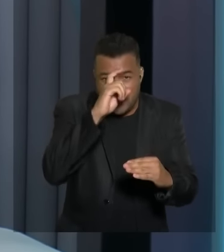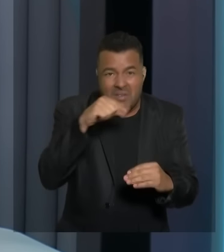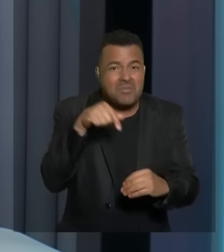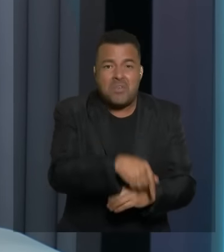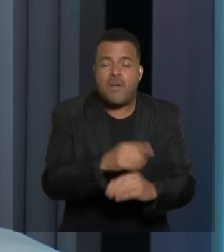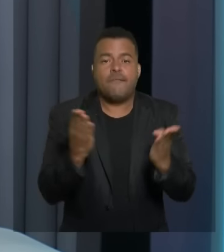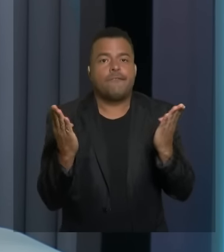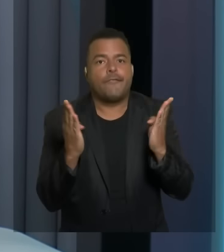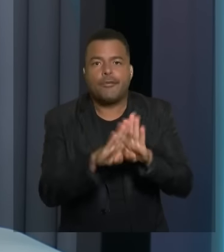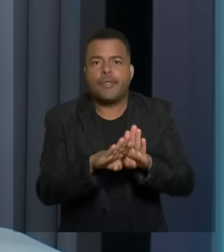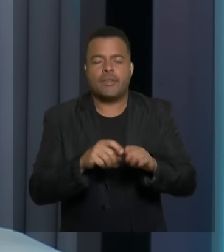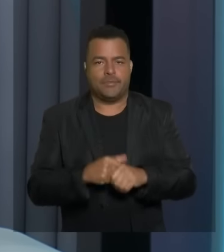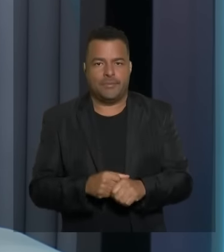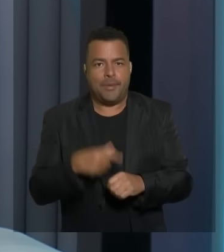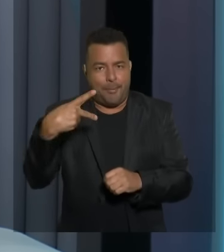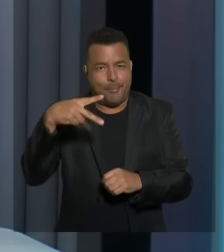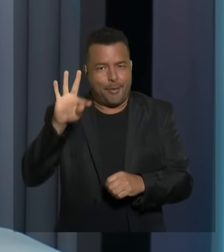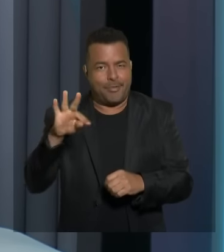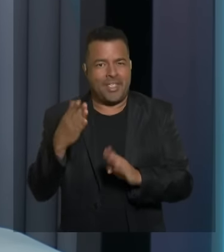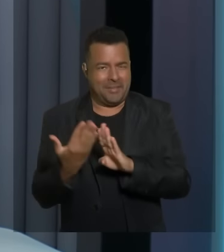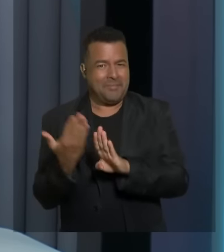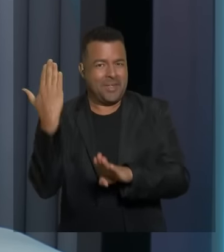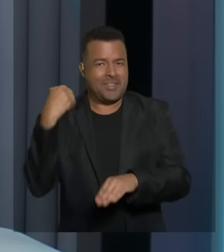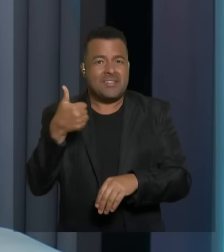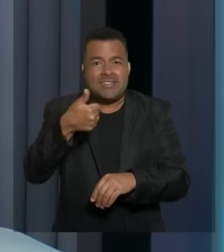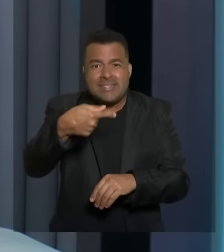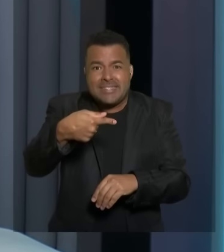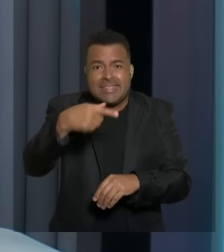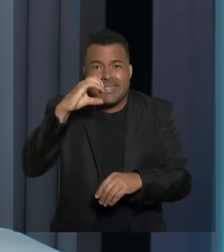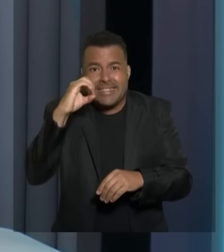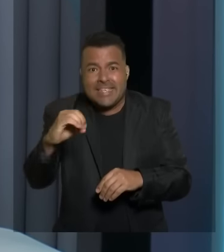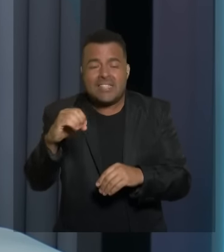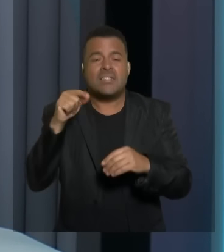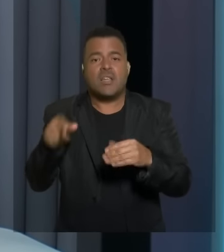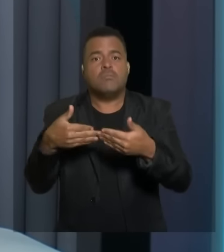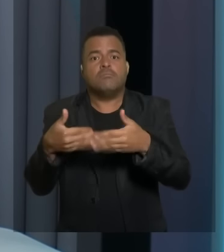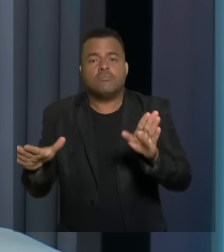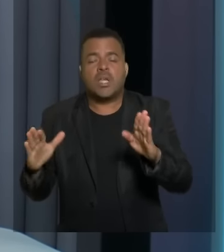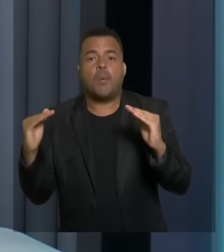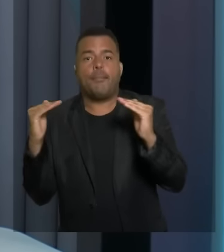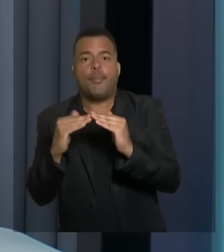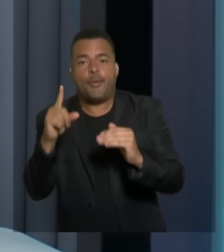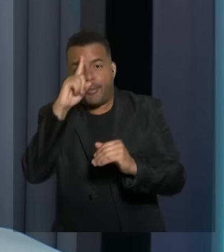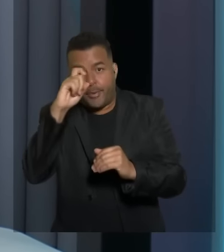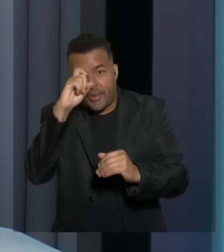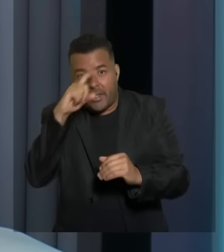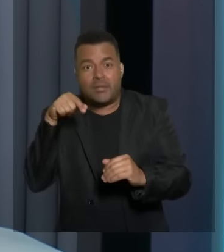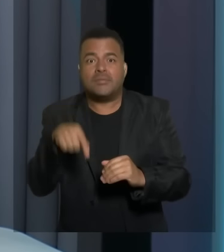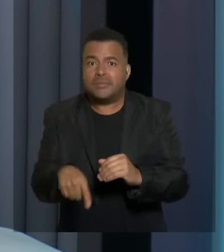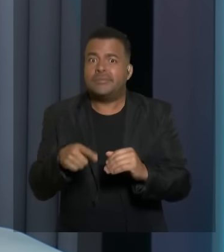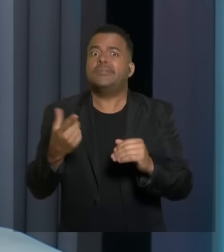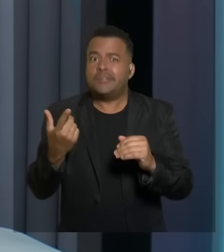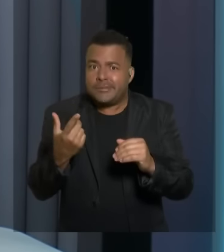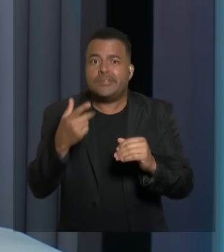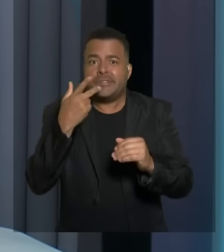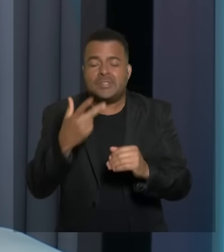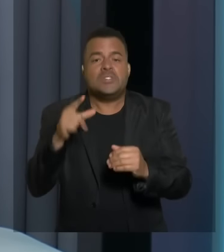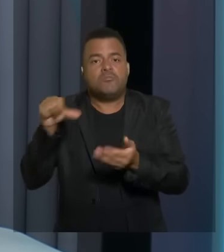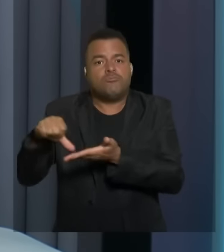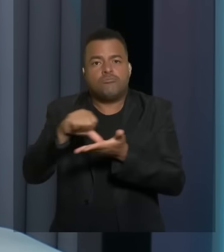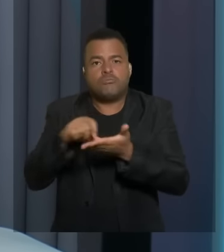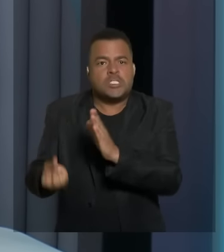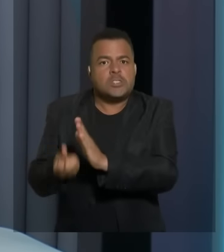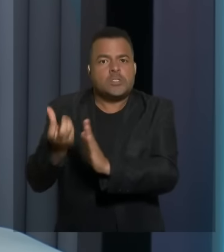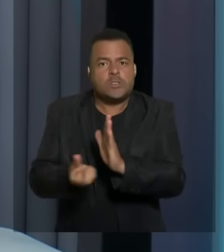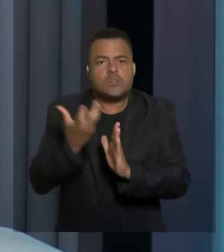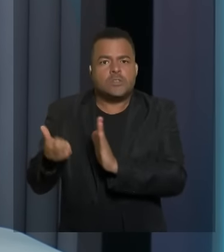70 postos de saúde foram implantados na zona rural. 40 conselhos locais de